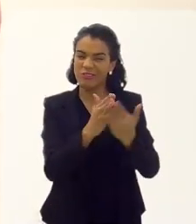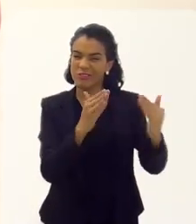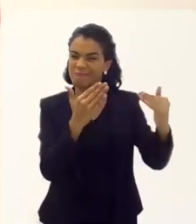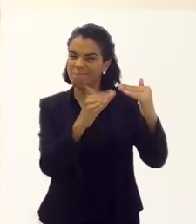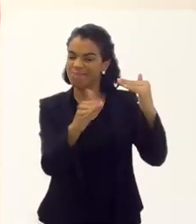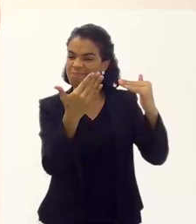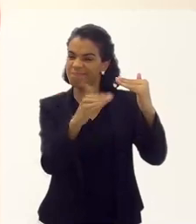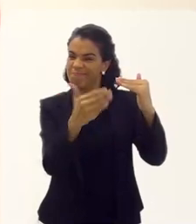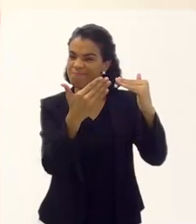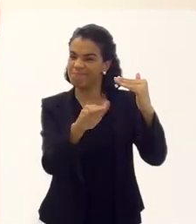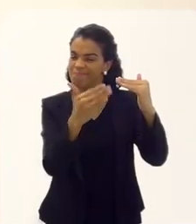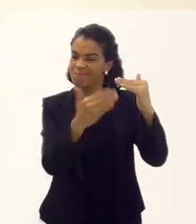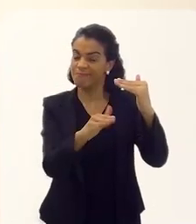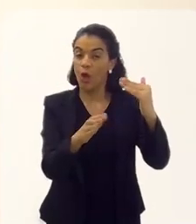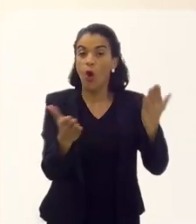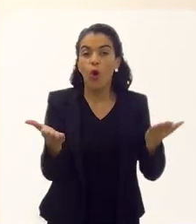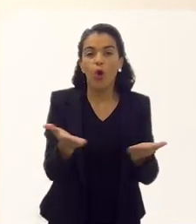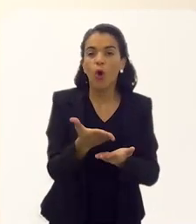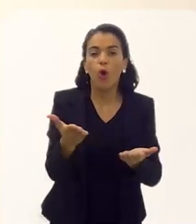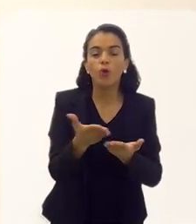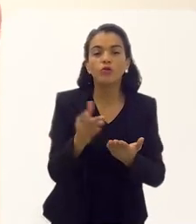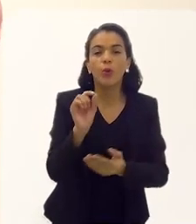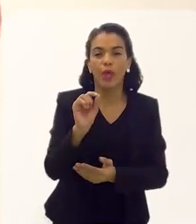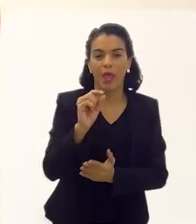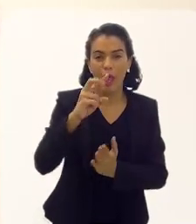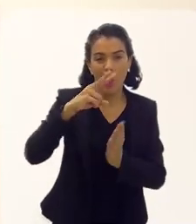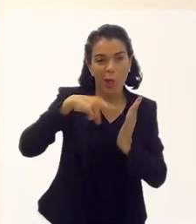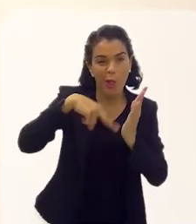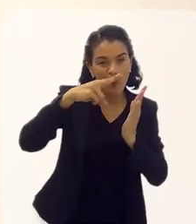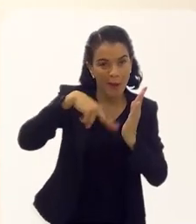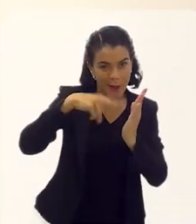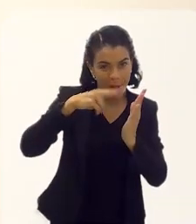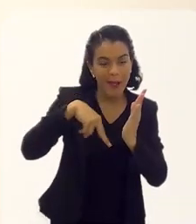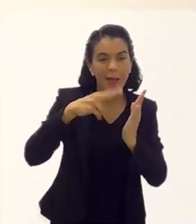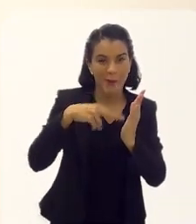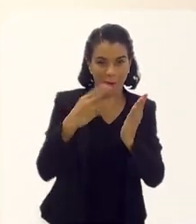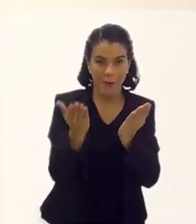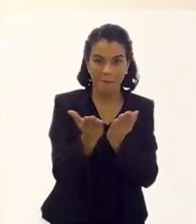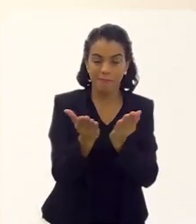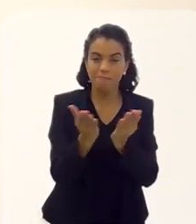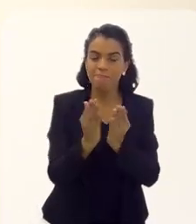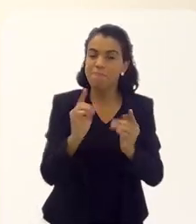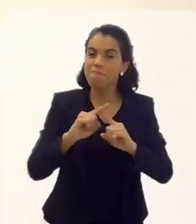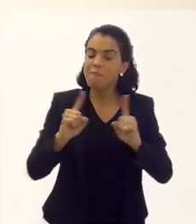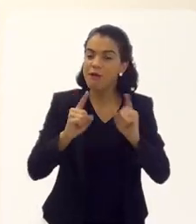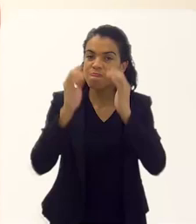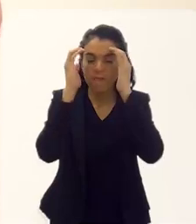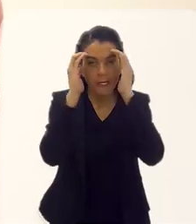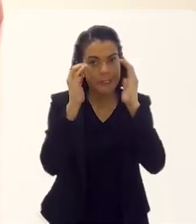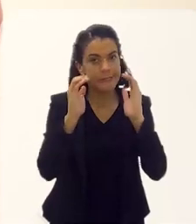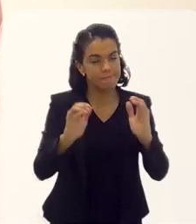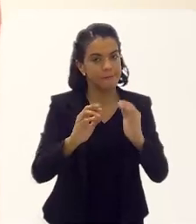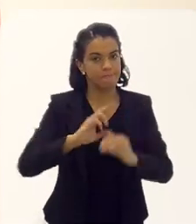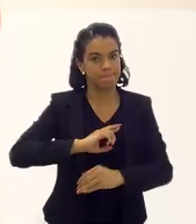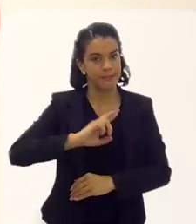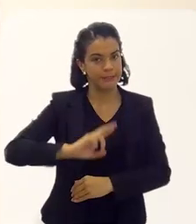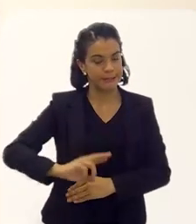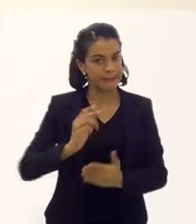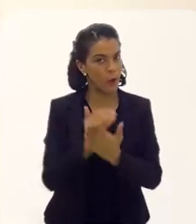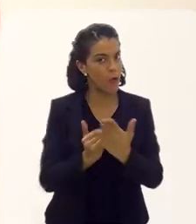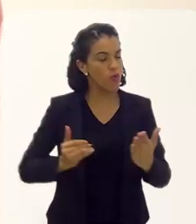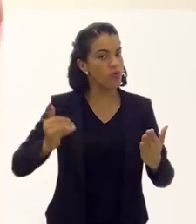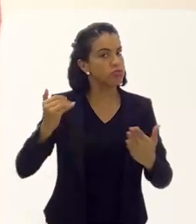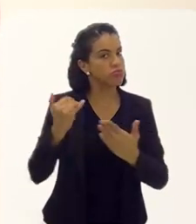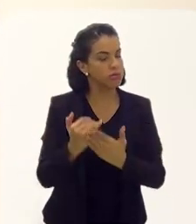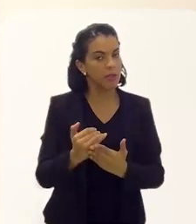de lá que eu discordava. Então, hoje, o que eu faço? Eu leio a palavra, mas eu tenho um respeito pela religião muito